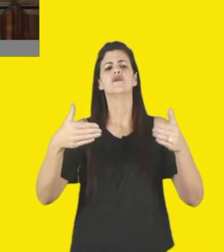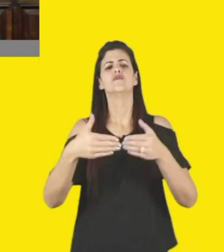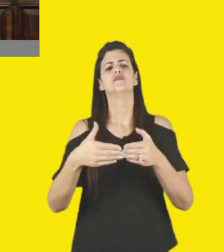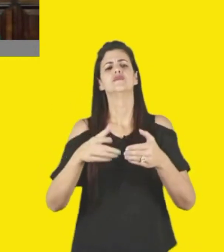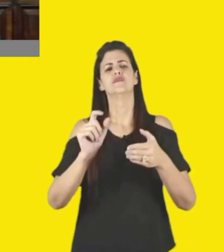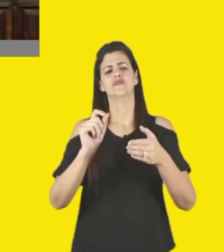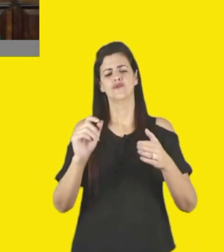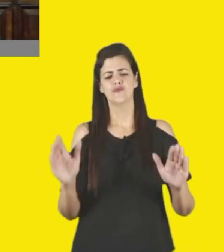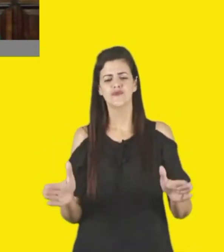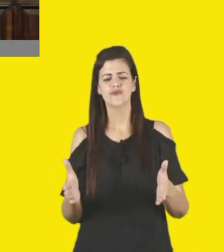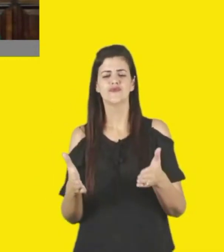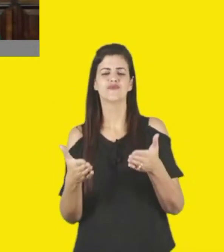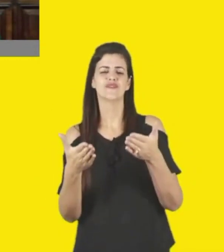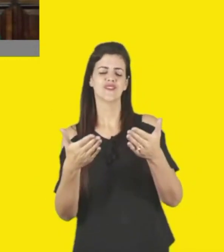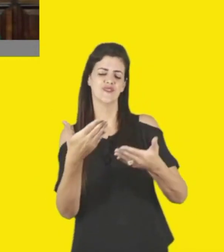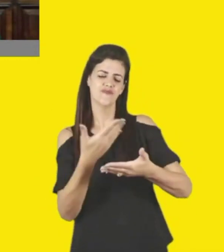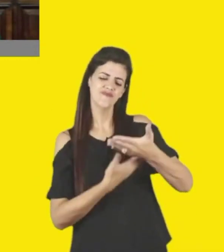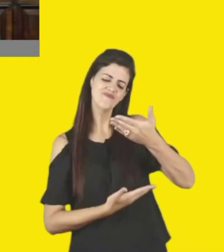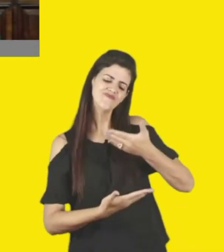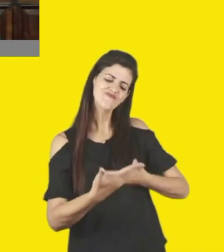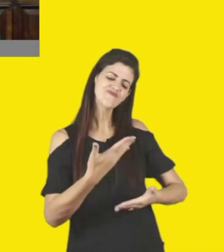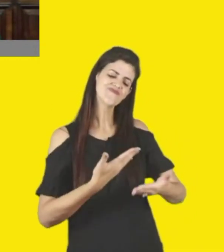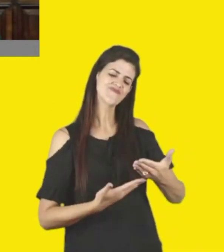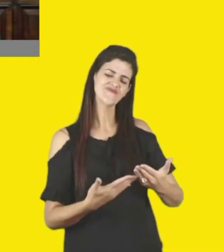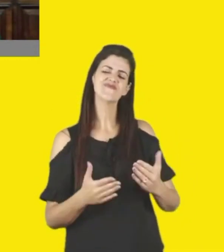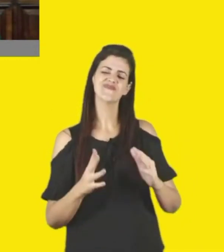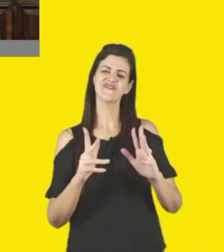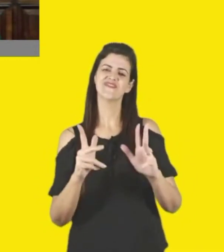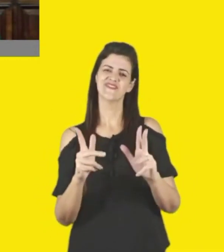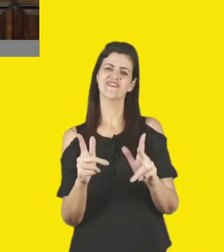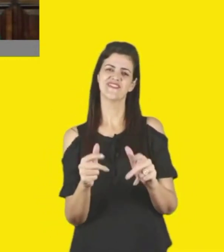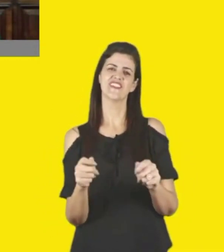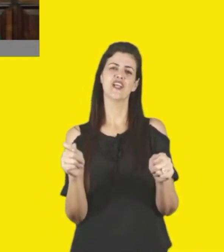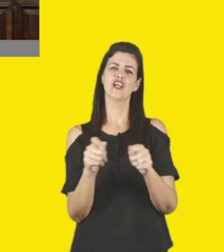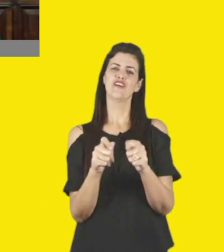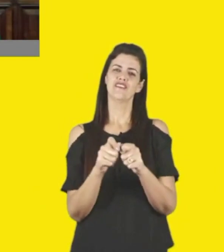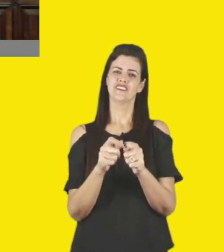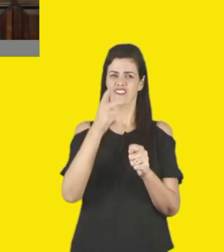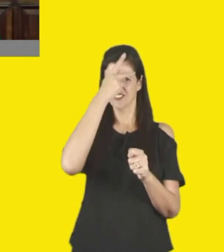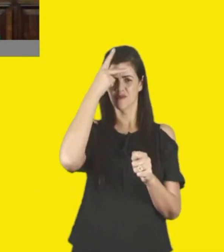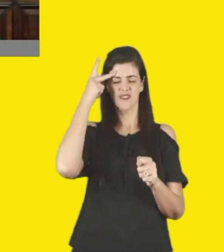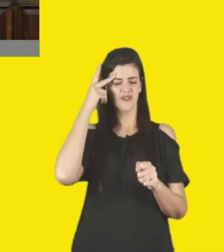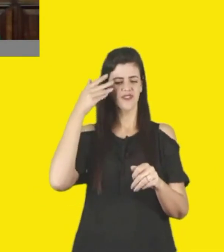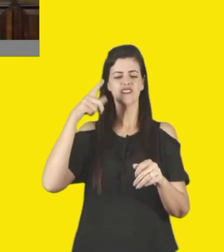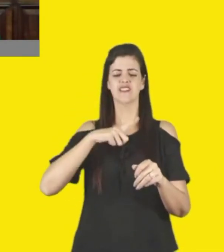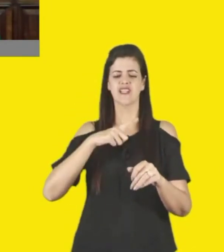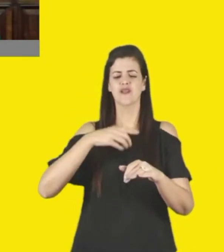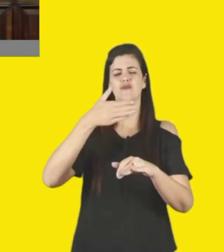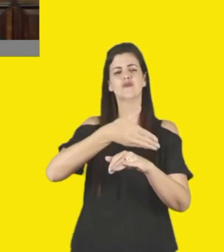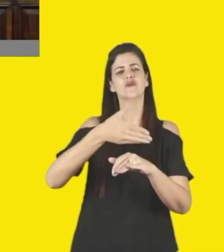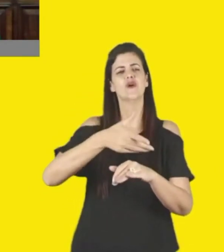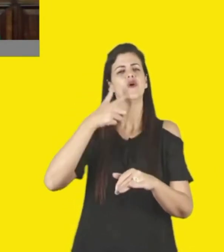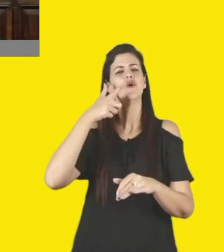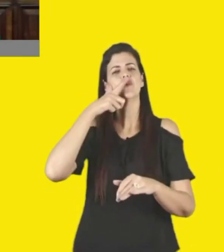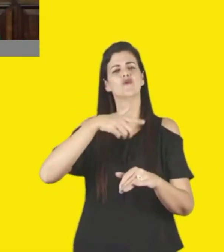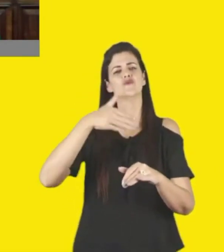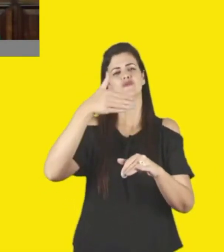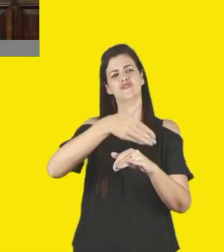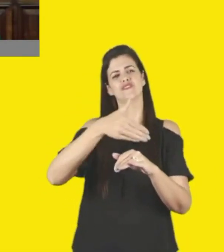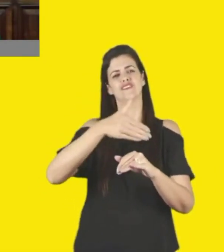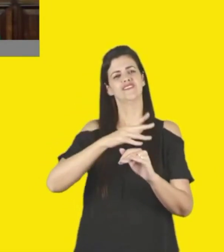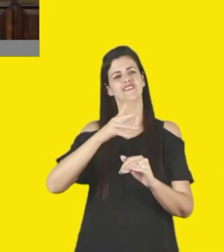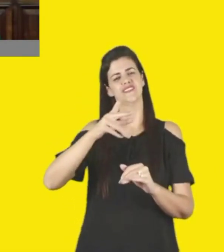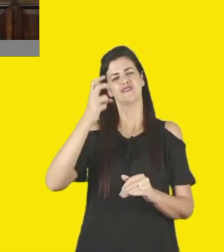intercâmbio, e também fazer com que as pessoas tenham acesso, né, eu acho que essa a grande questão, são